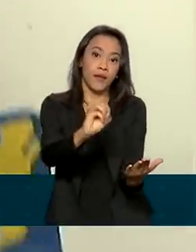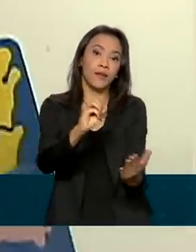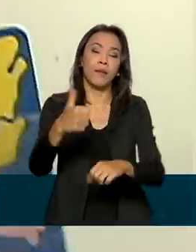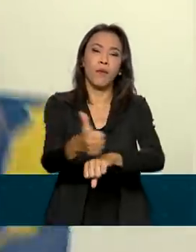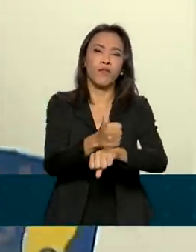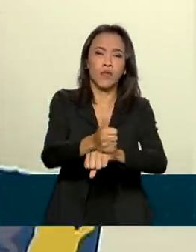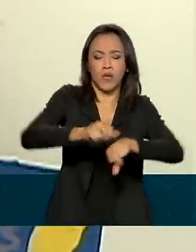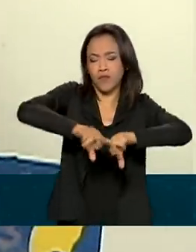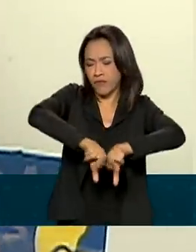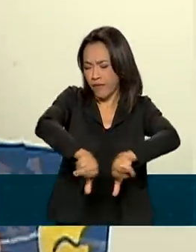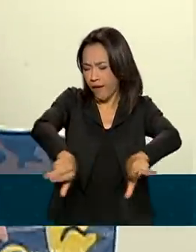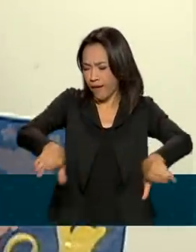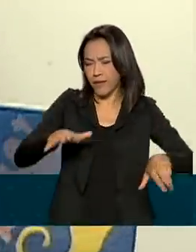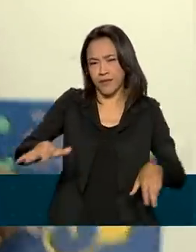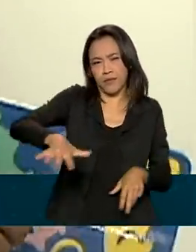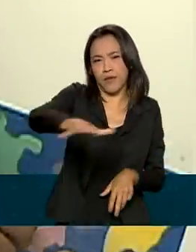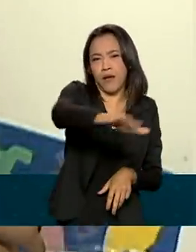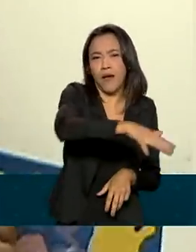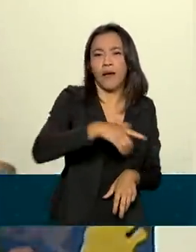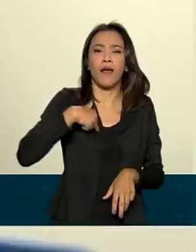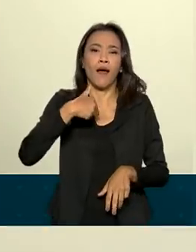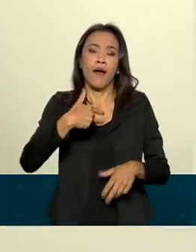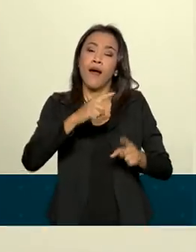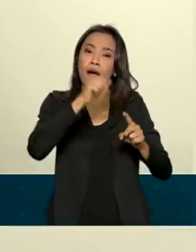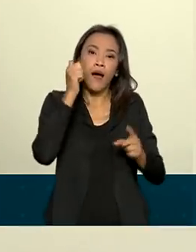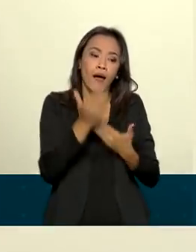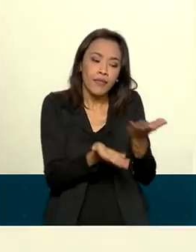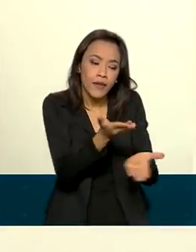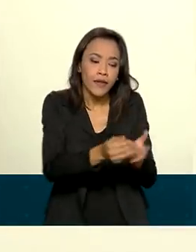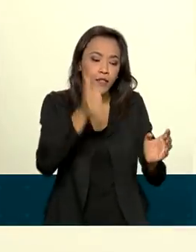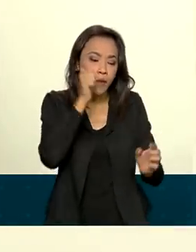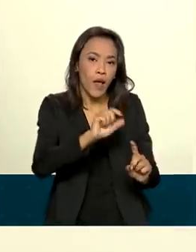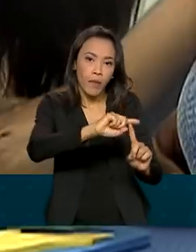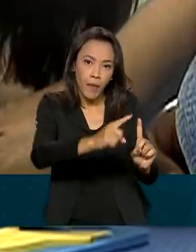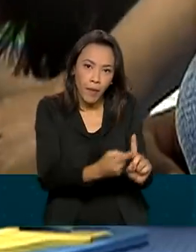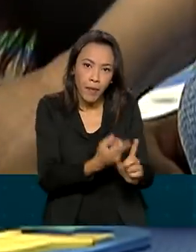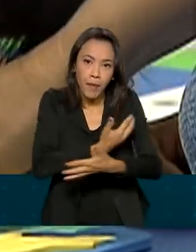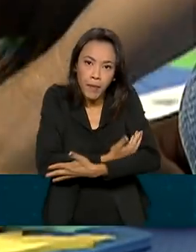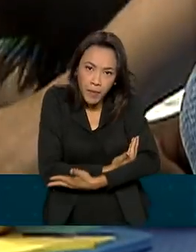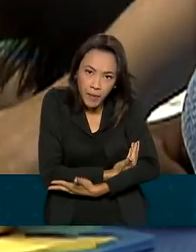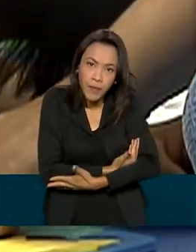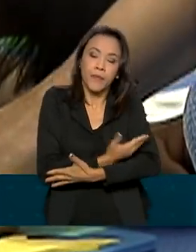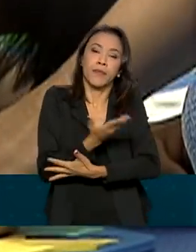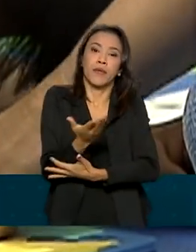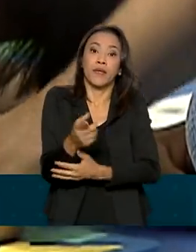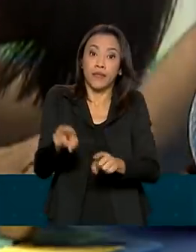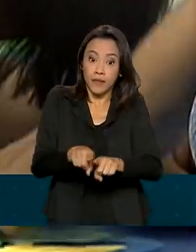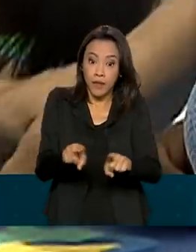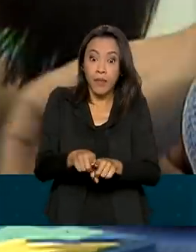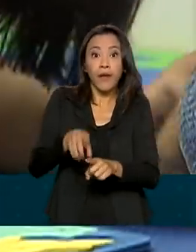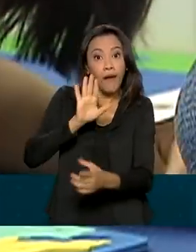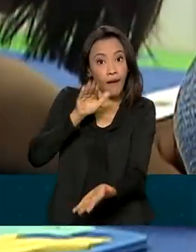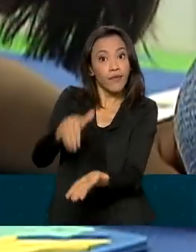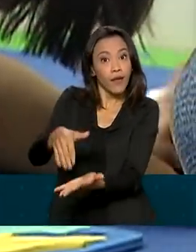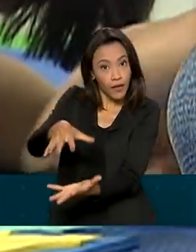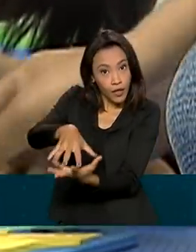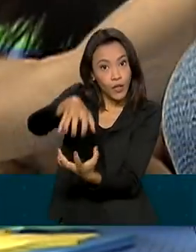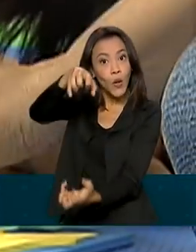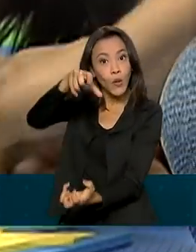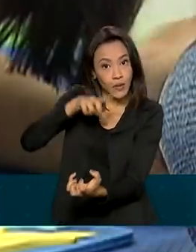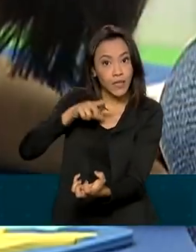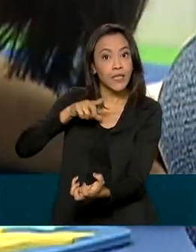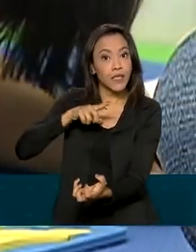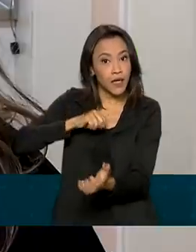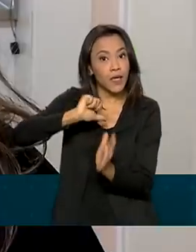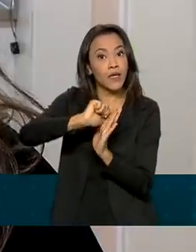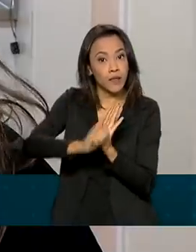diversas áreas atendem desde gestantes a recém-nascidos, crianças e até idosos portadores da